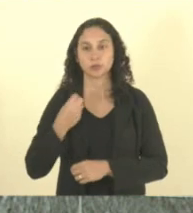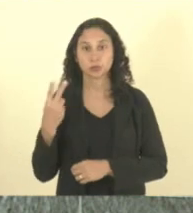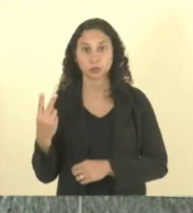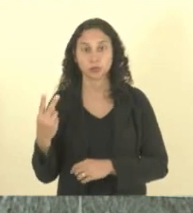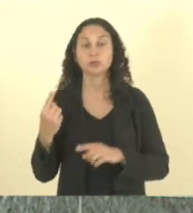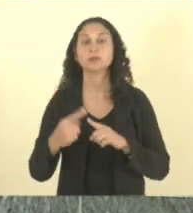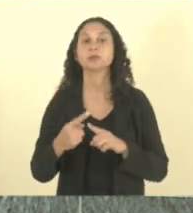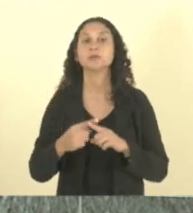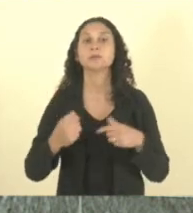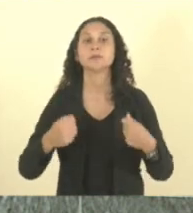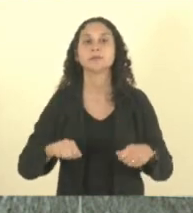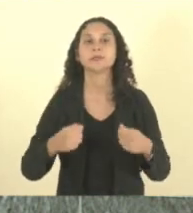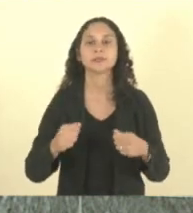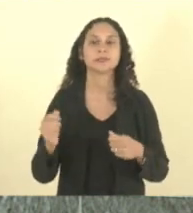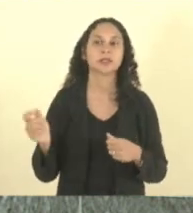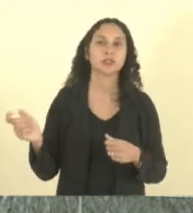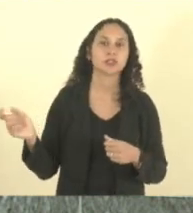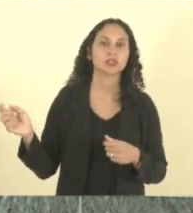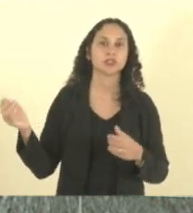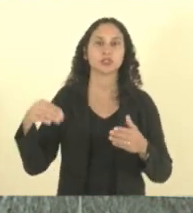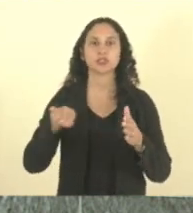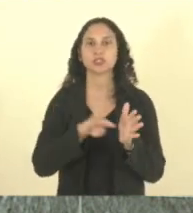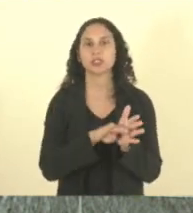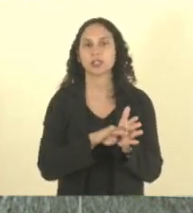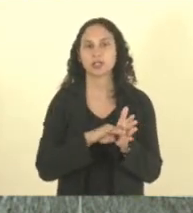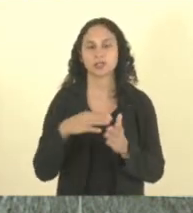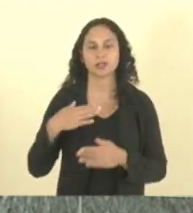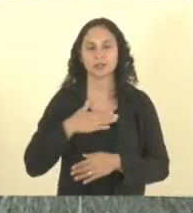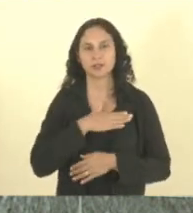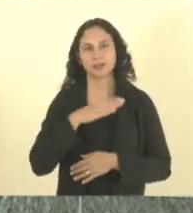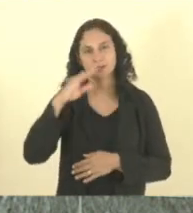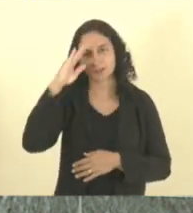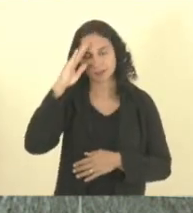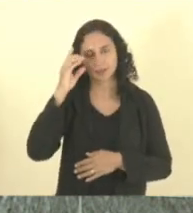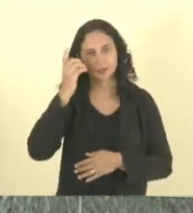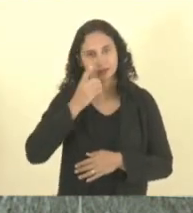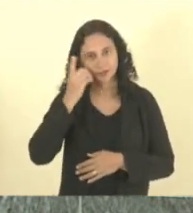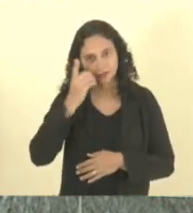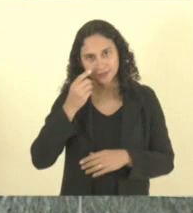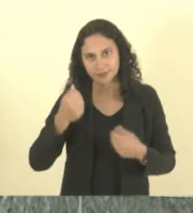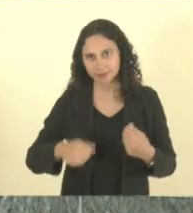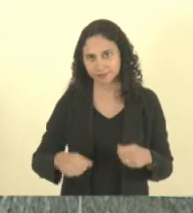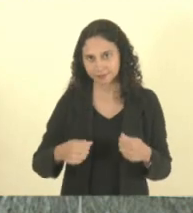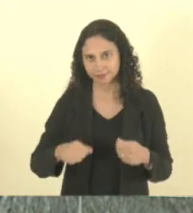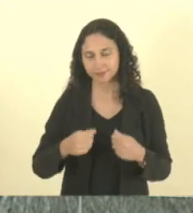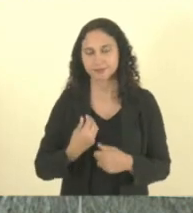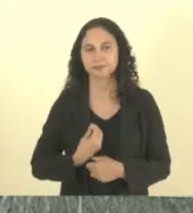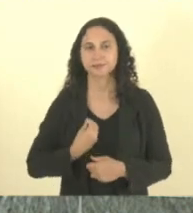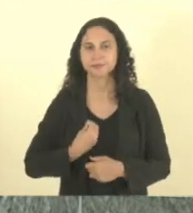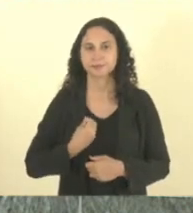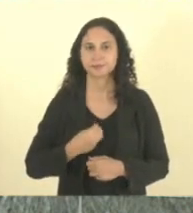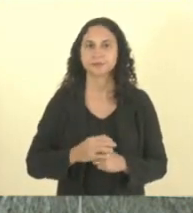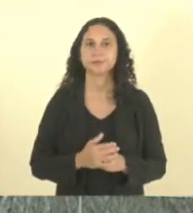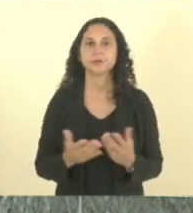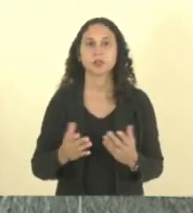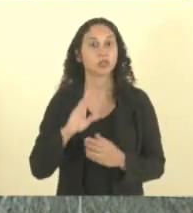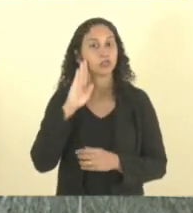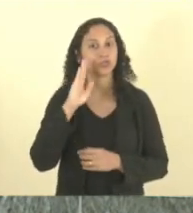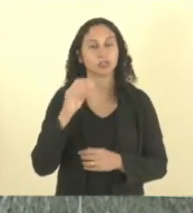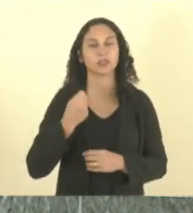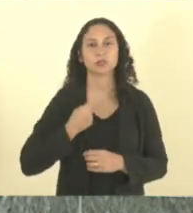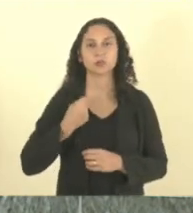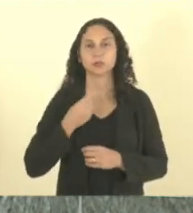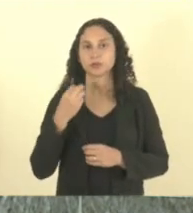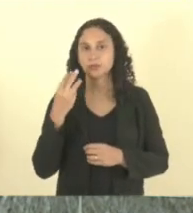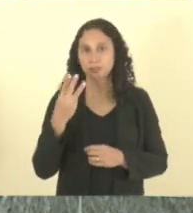o deputado Coronel Edton chegar para poder colocar em deliberação. E já passo automaticamente o item 3 da pauta, que é a